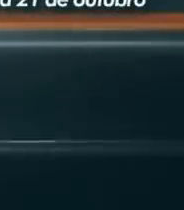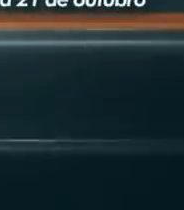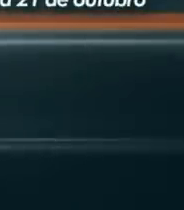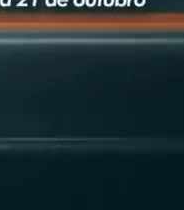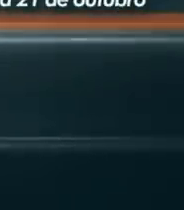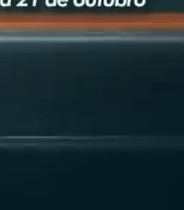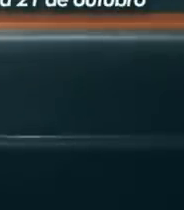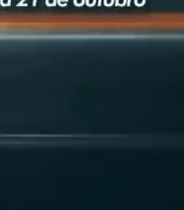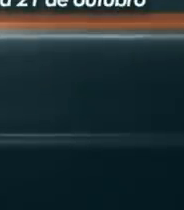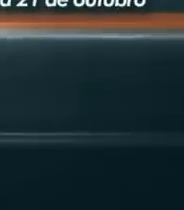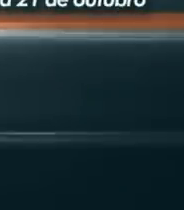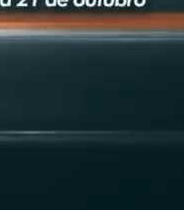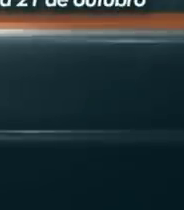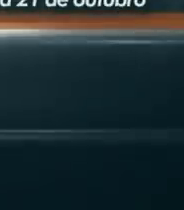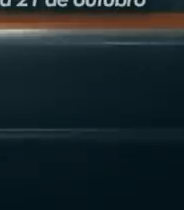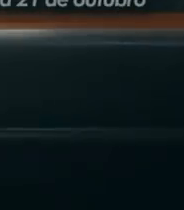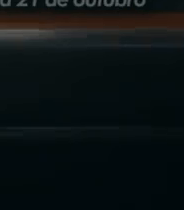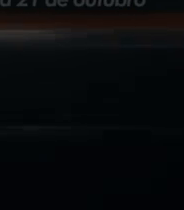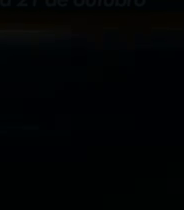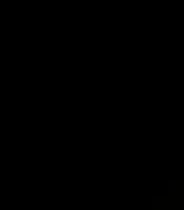Tchau, tchau, tchau.